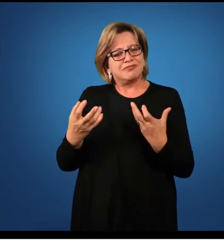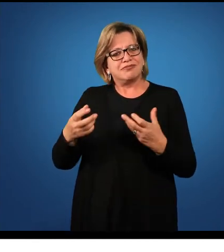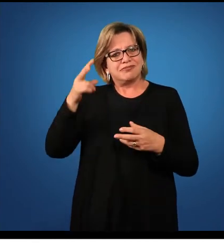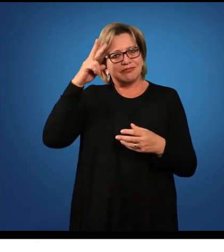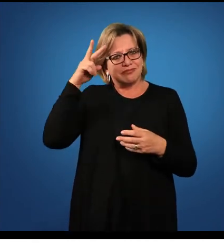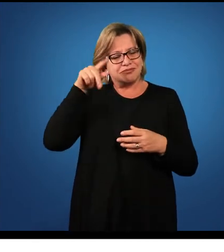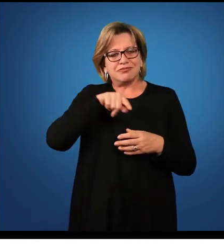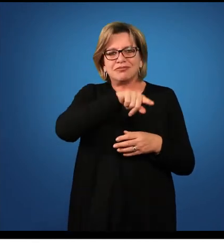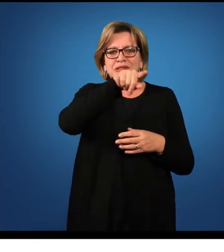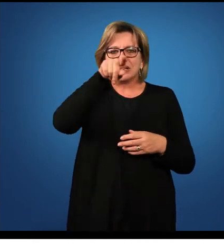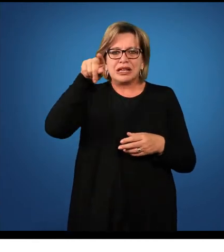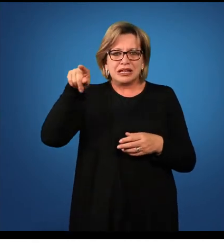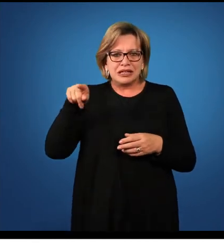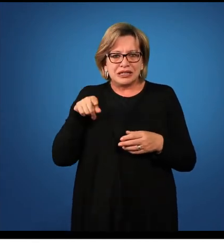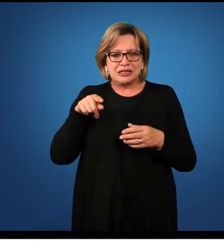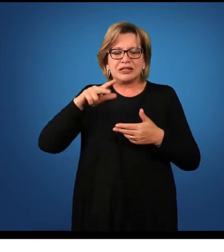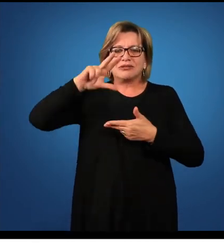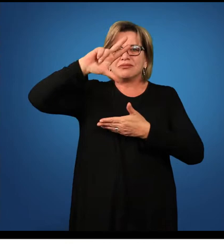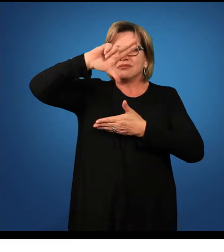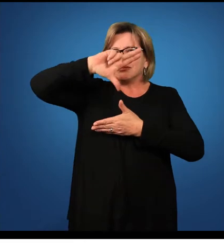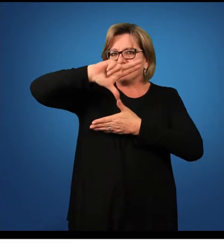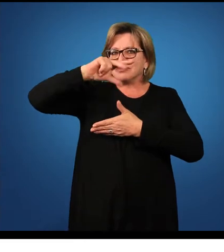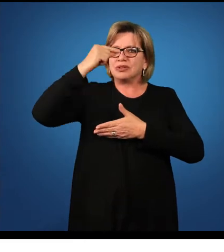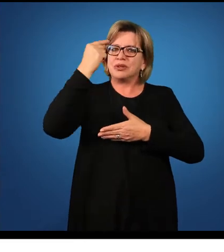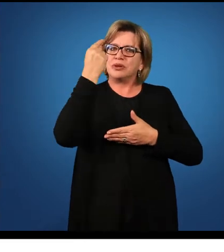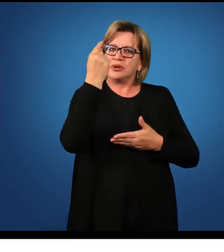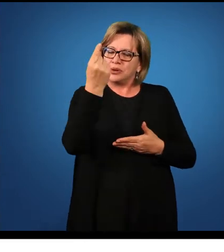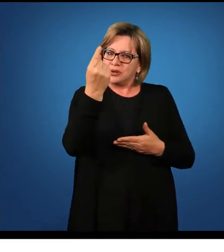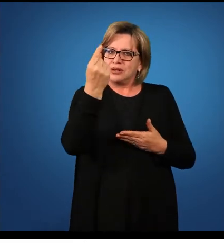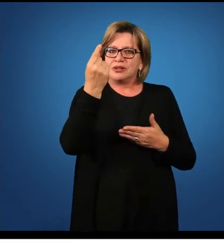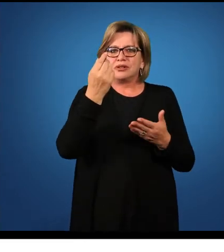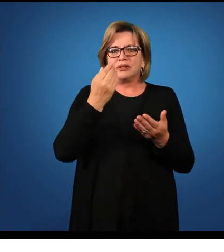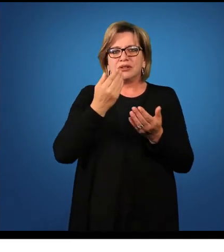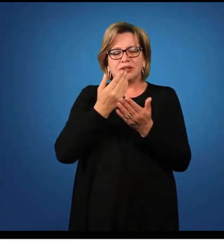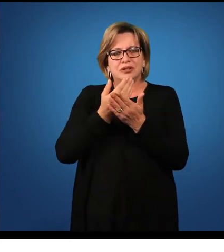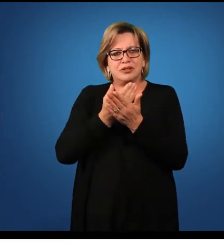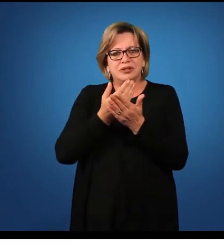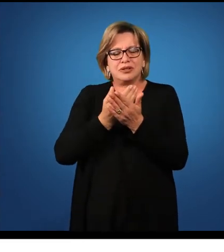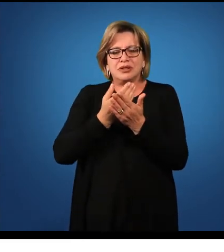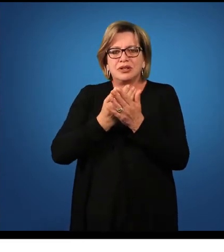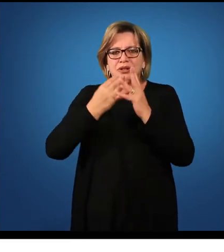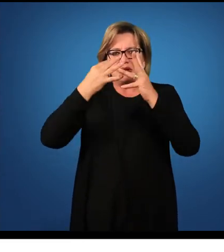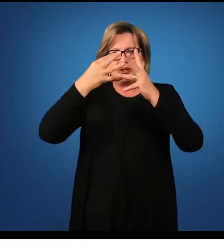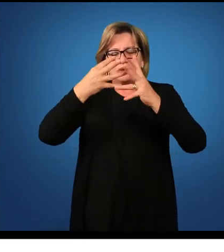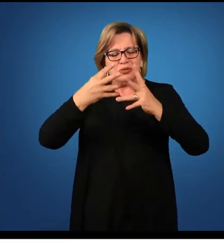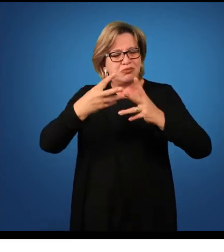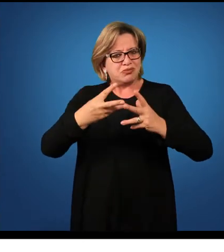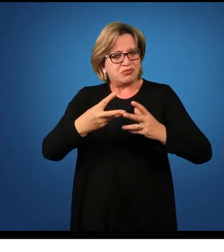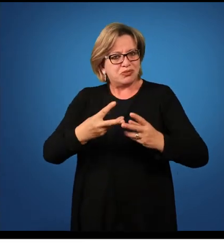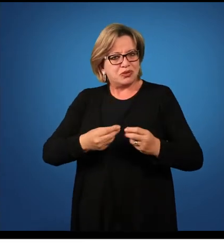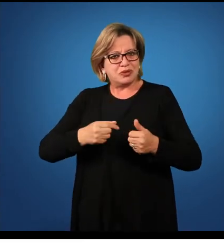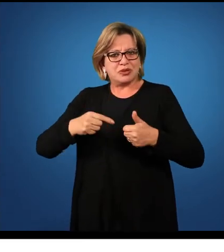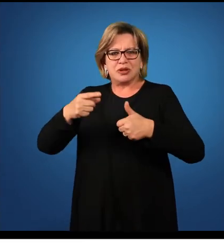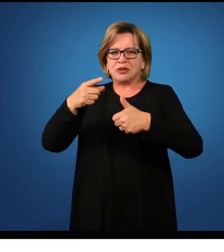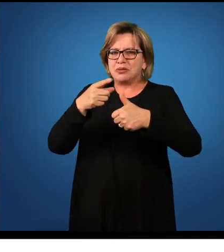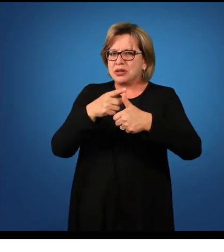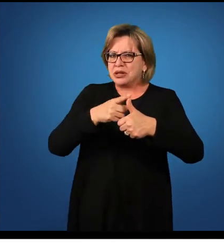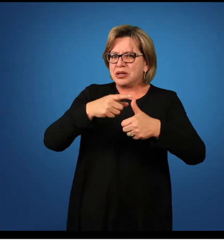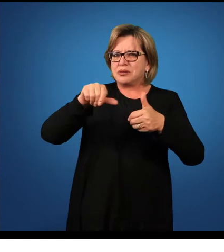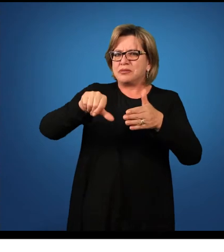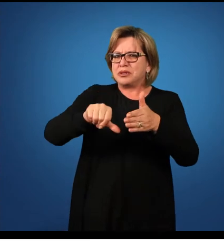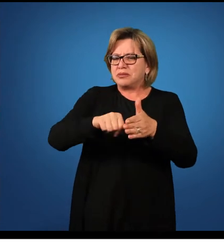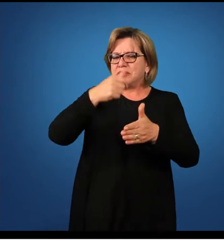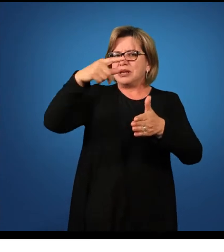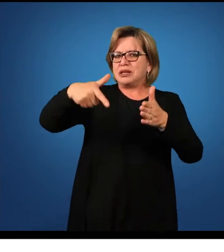-los de que no latim 1 nós vimos todos os casos latinos, a primeira e a segunda